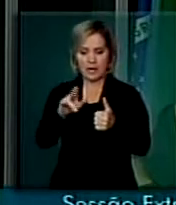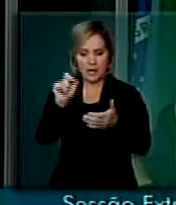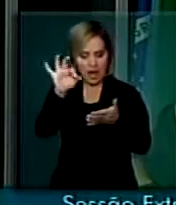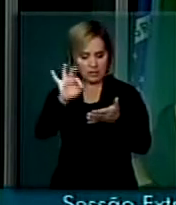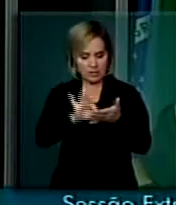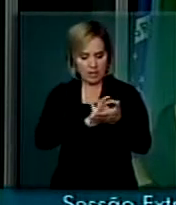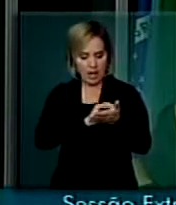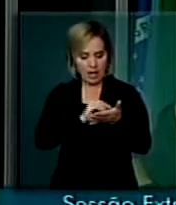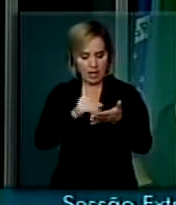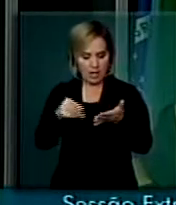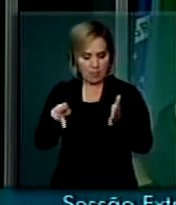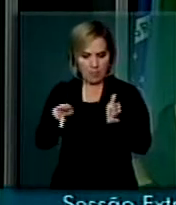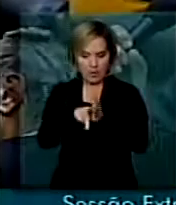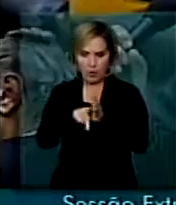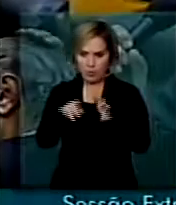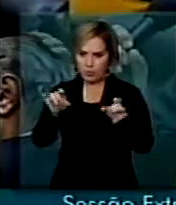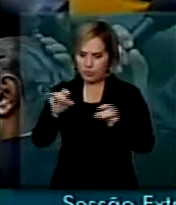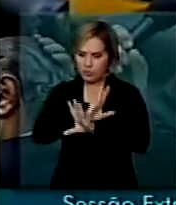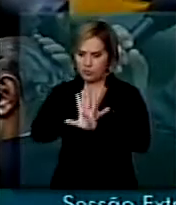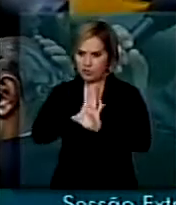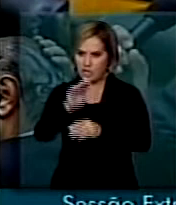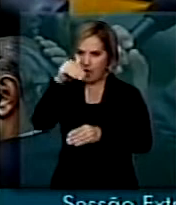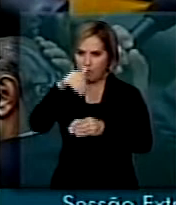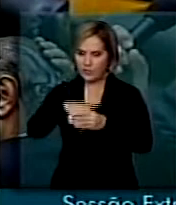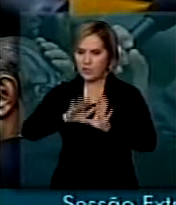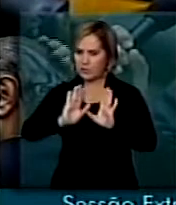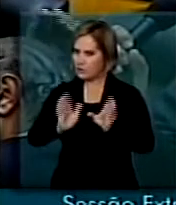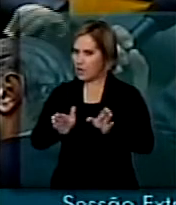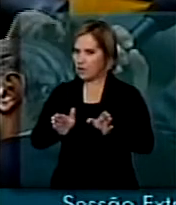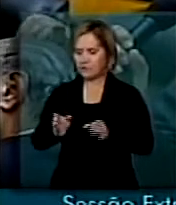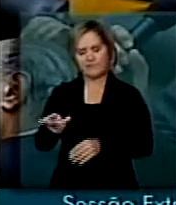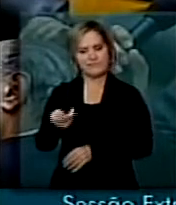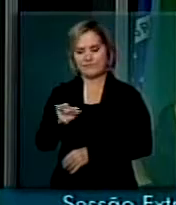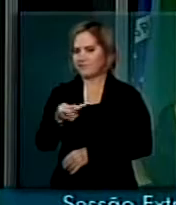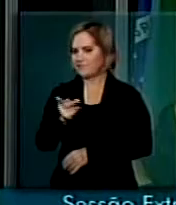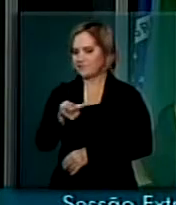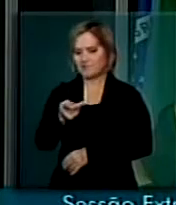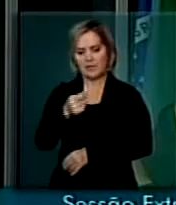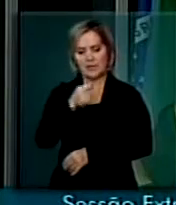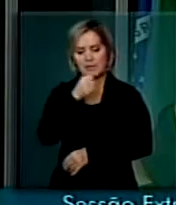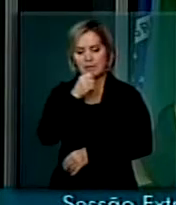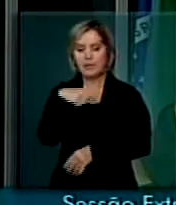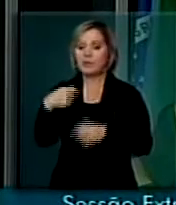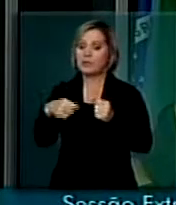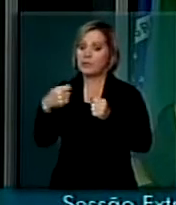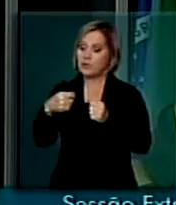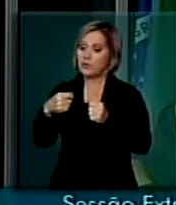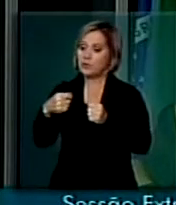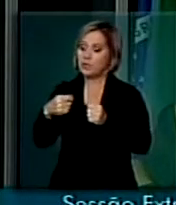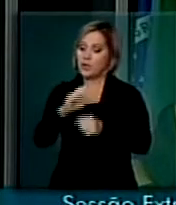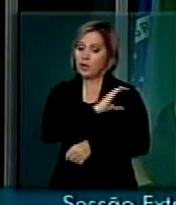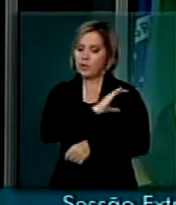essa. Como é que pode isso? A negociação já começa no revés, nós temos aqui trazer para a pauta